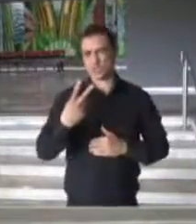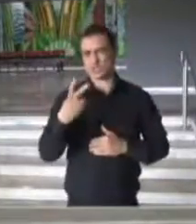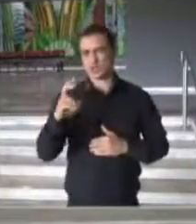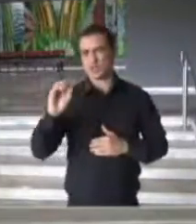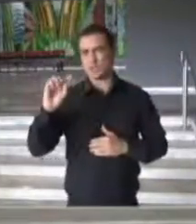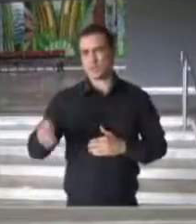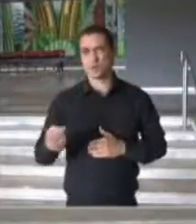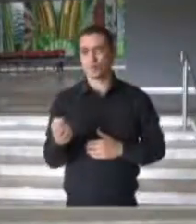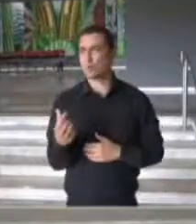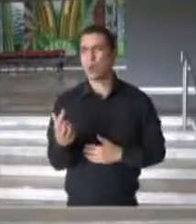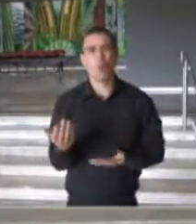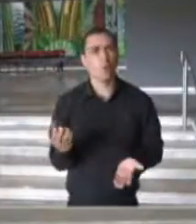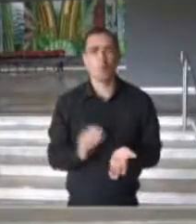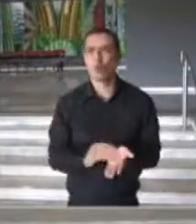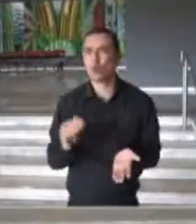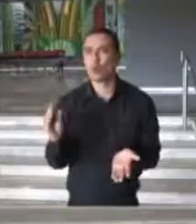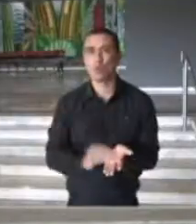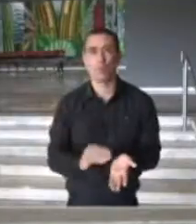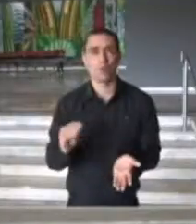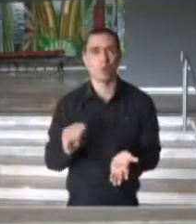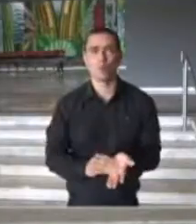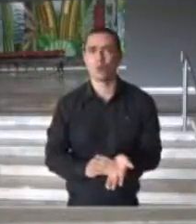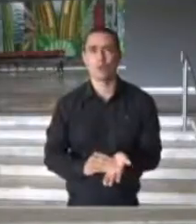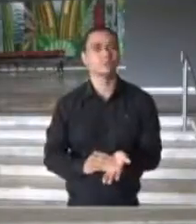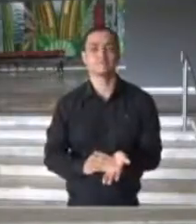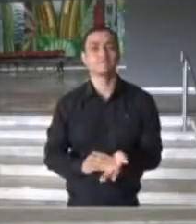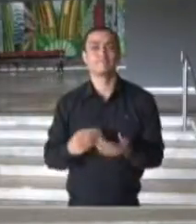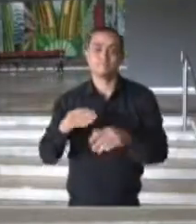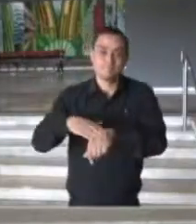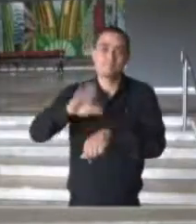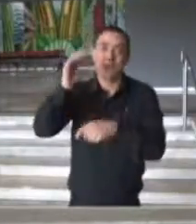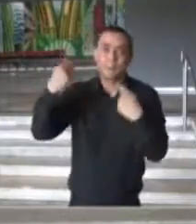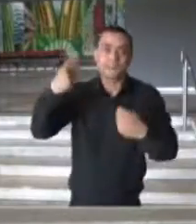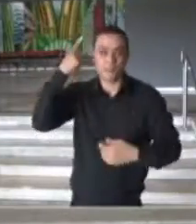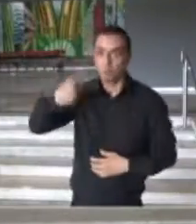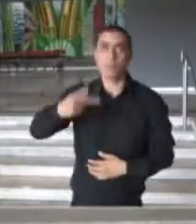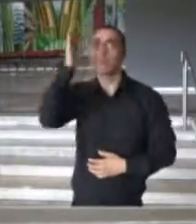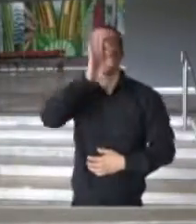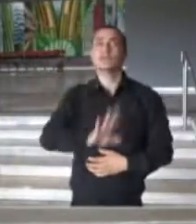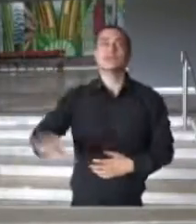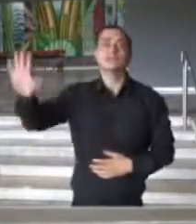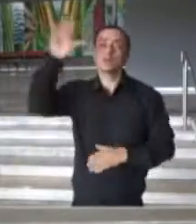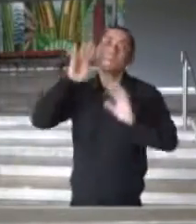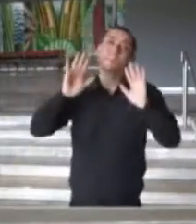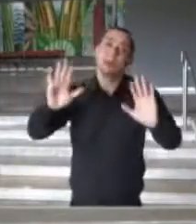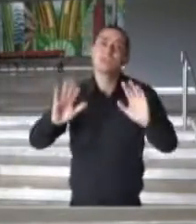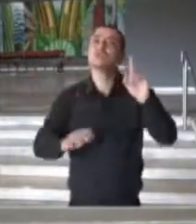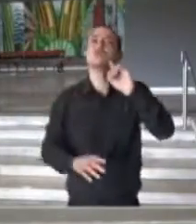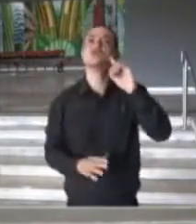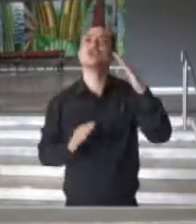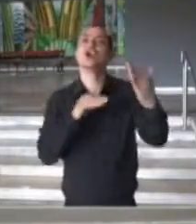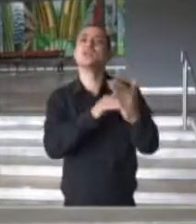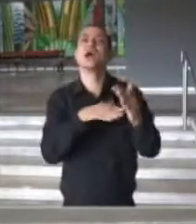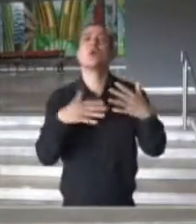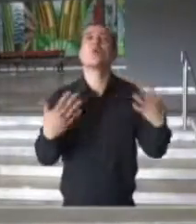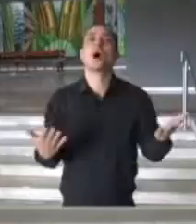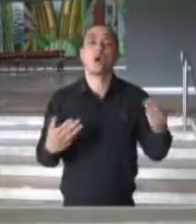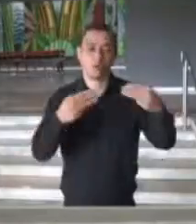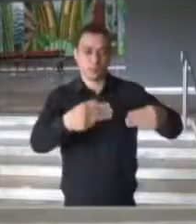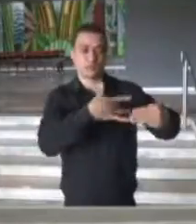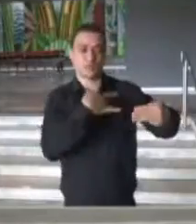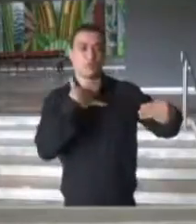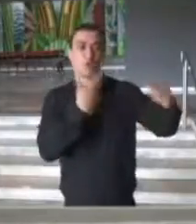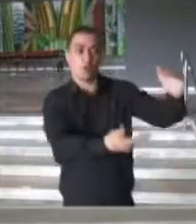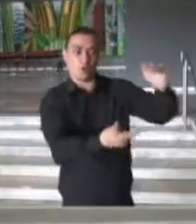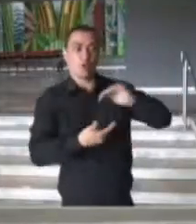ainda muito pequeno, dado o volume da necessidade não só de São Paulo, mas do Brasil, mas qual a previsão dada pelo Ministério da Saúde